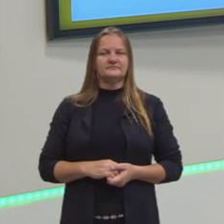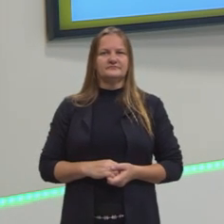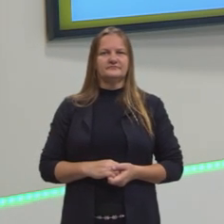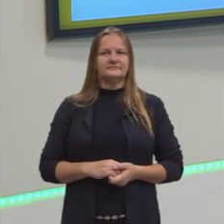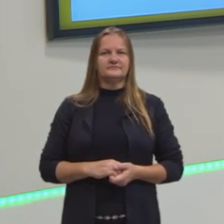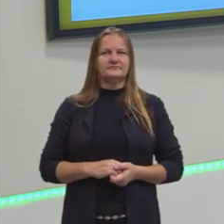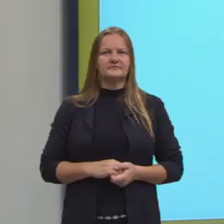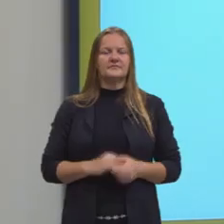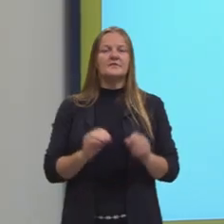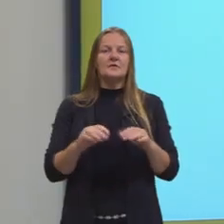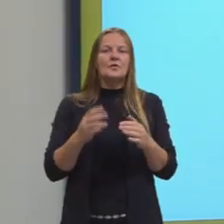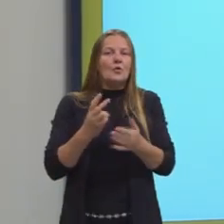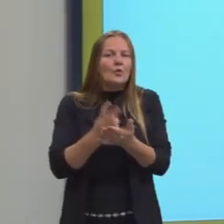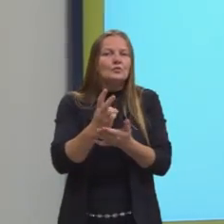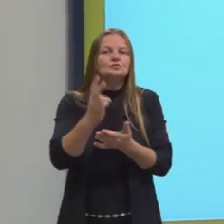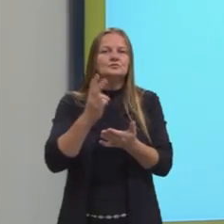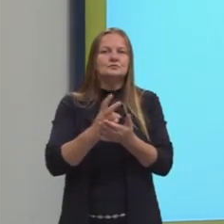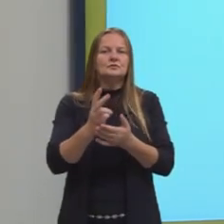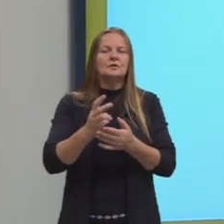Então, continuando, projeção cartográfica.